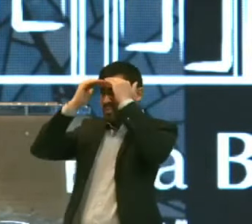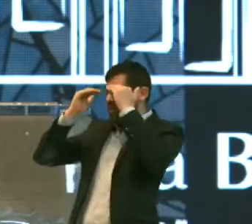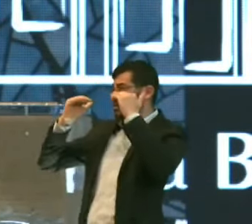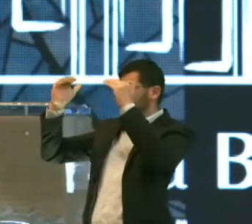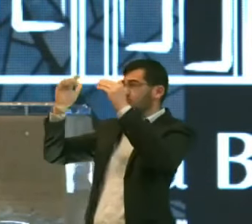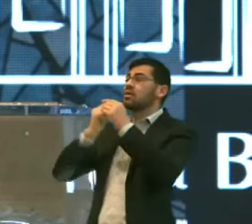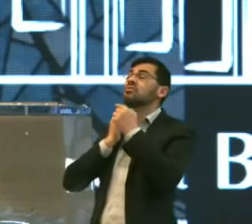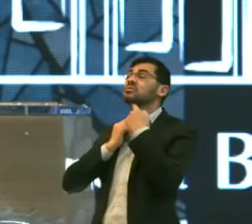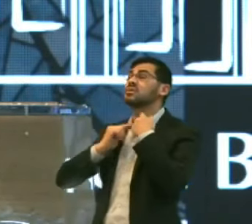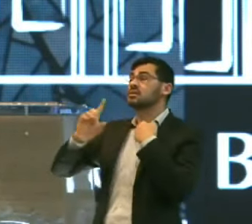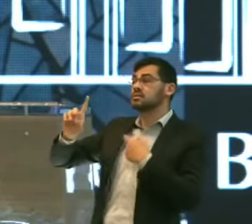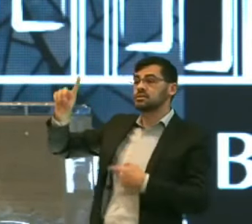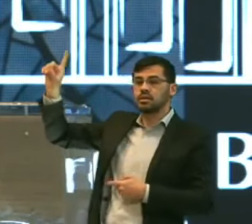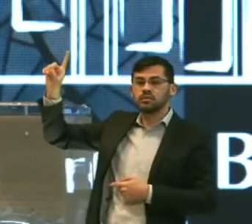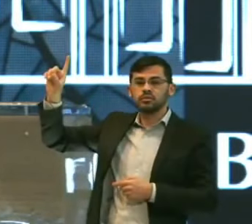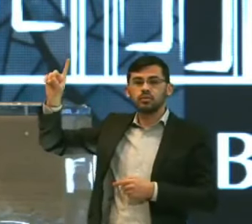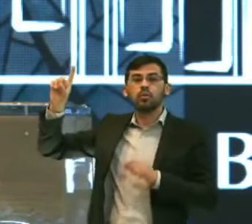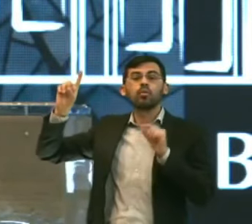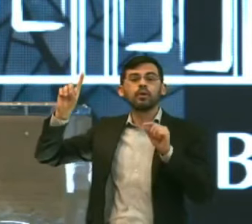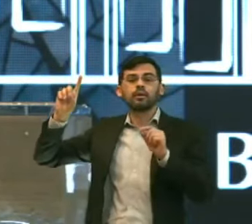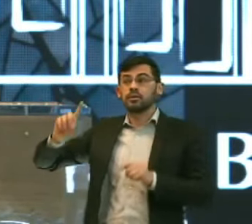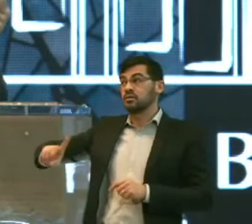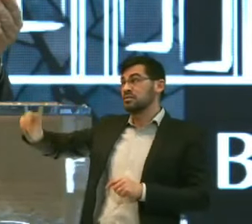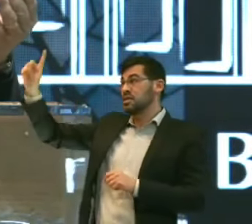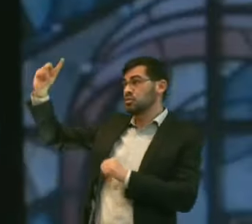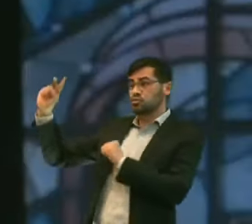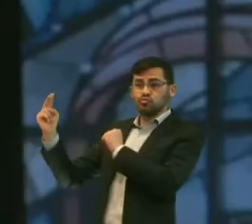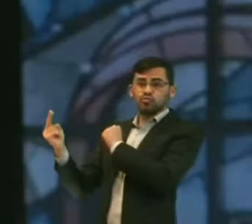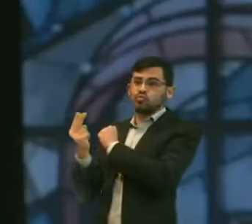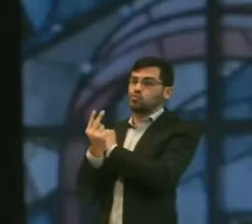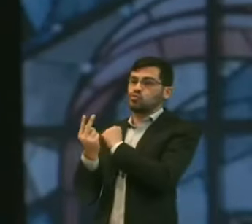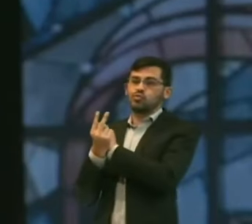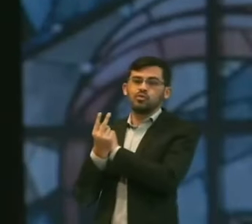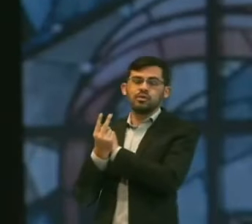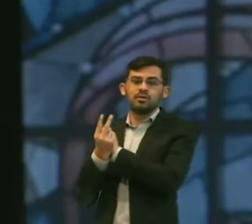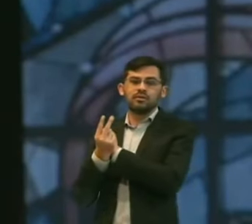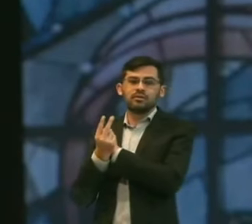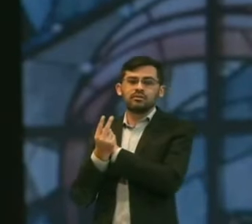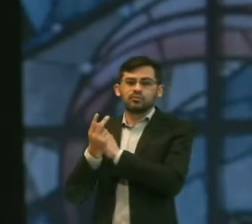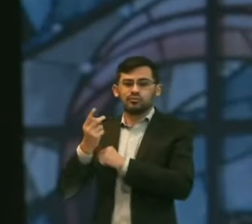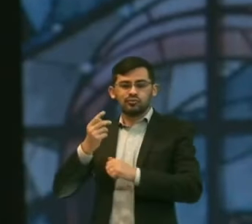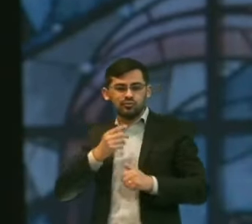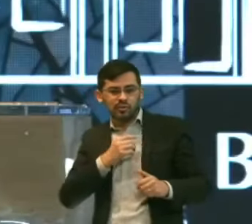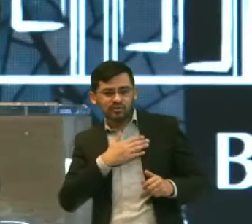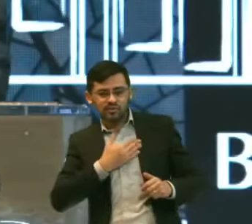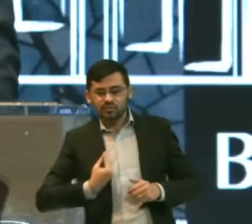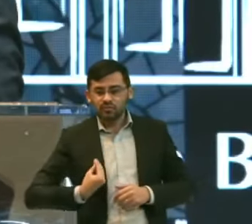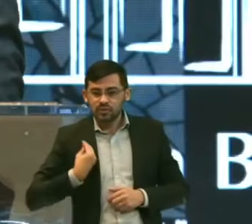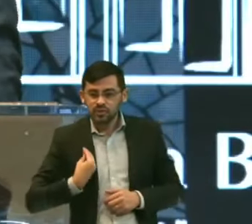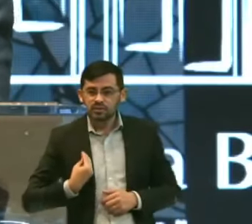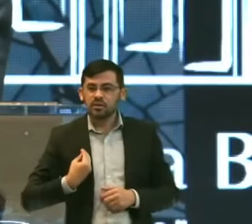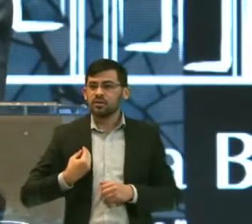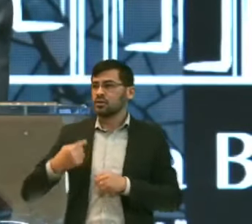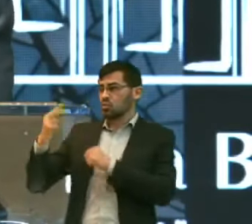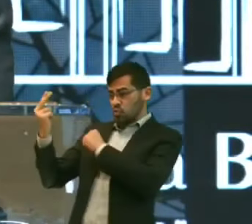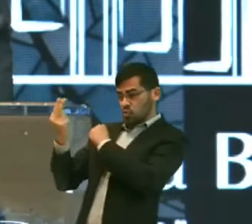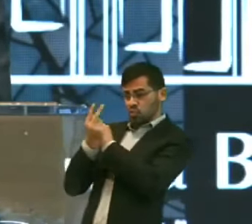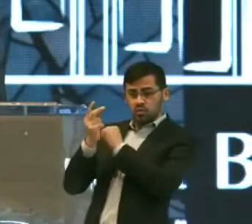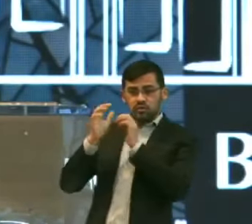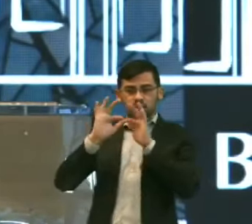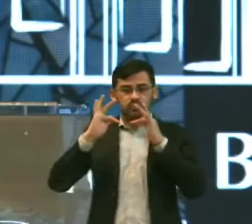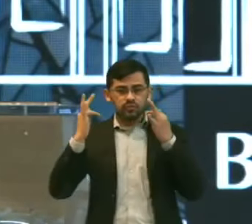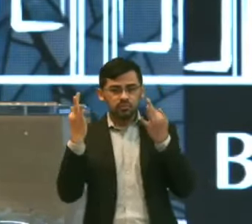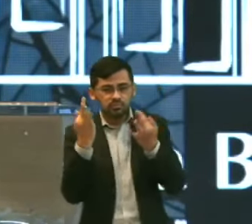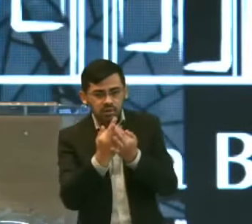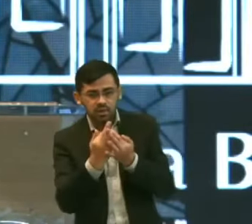propósito De Deus Ele cuida Daquilo que nos Angustia Ele cuida Da nossa família Ele cuida Dos